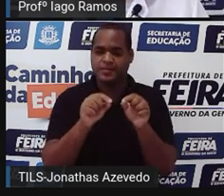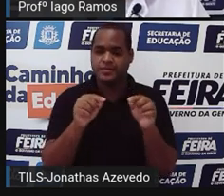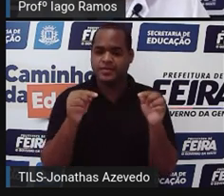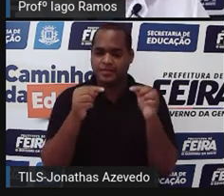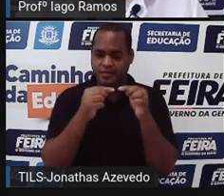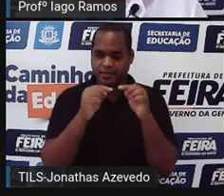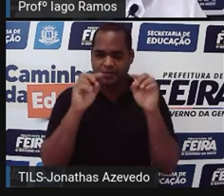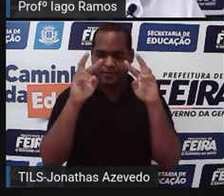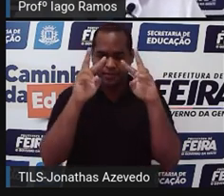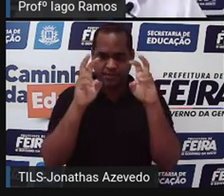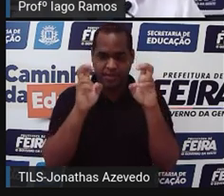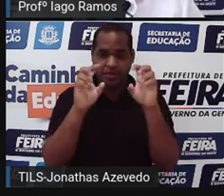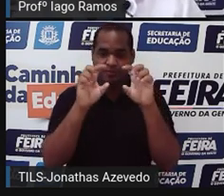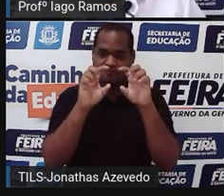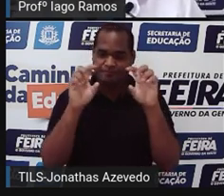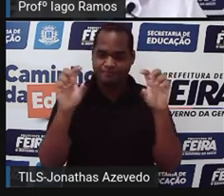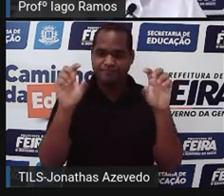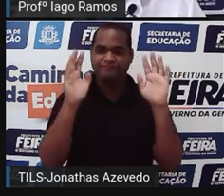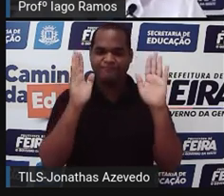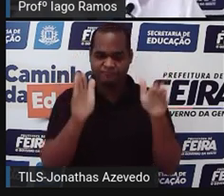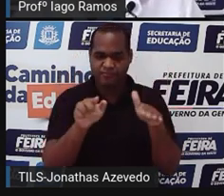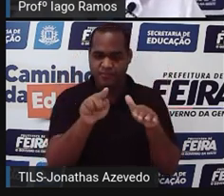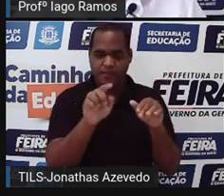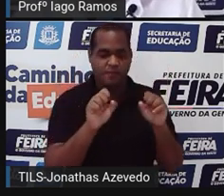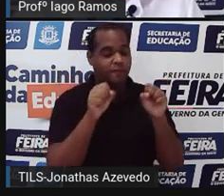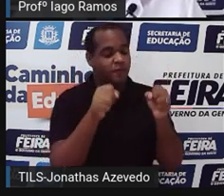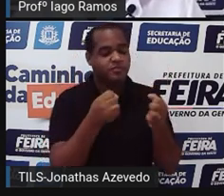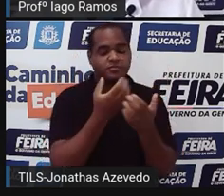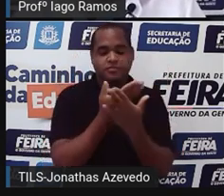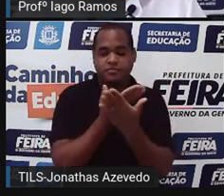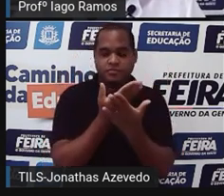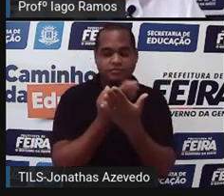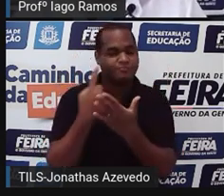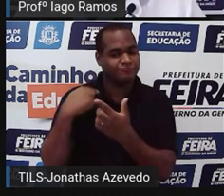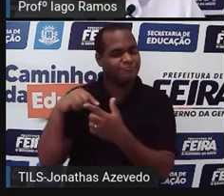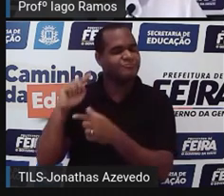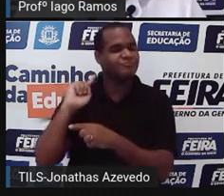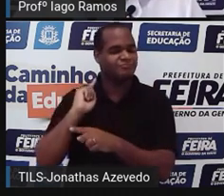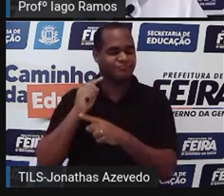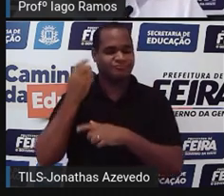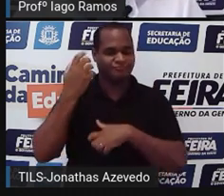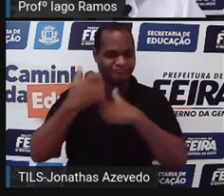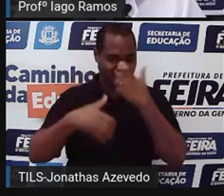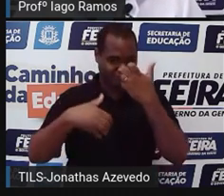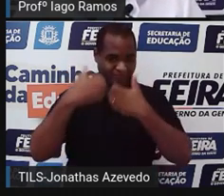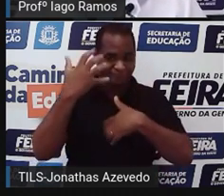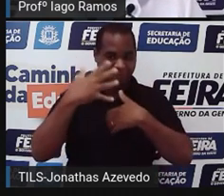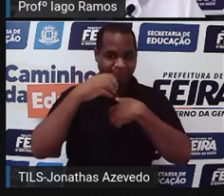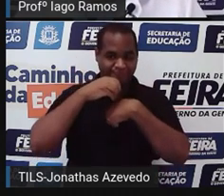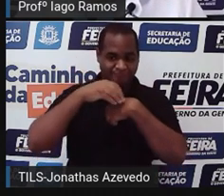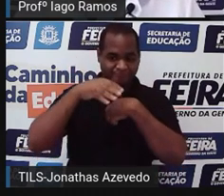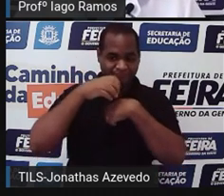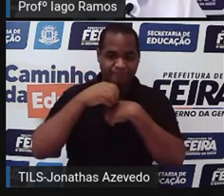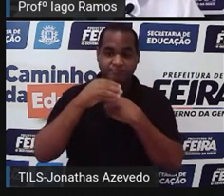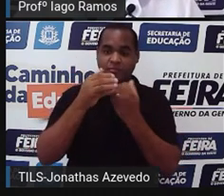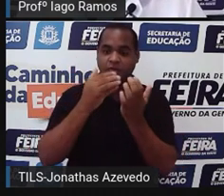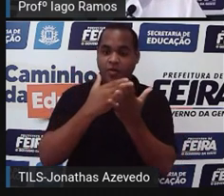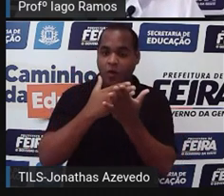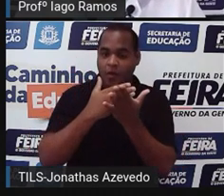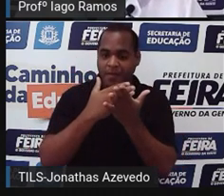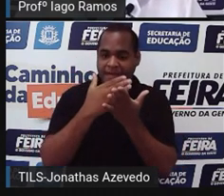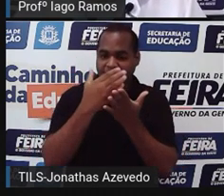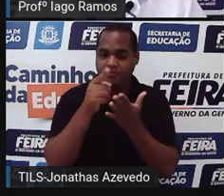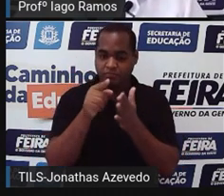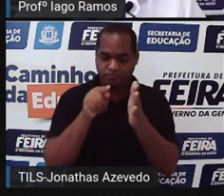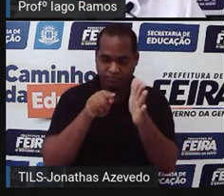tema que a gente já estudou em nossa última aula, tá bom? Então, eu já começo perguntando a